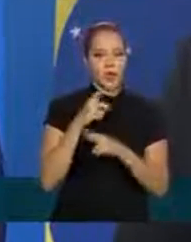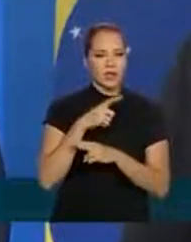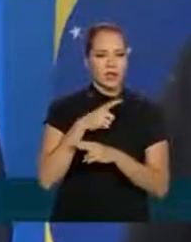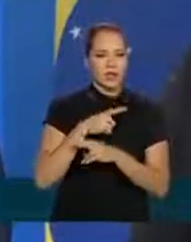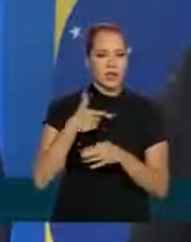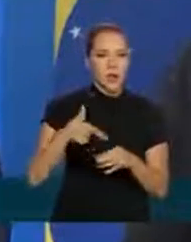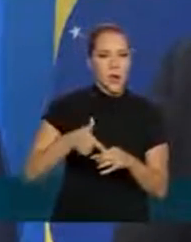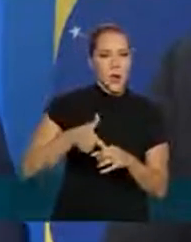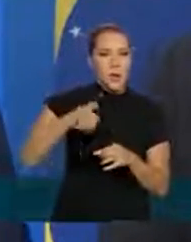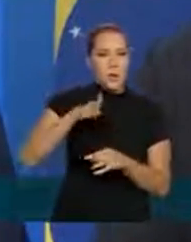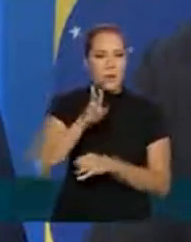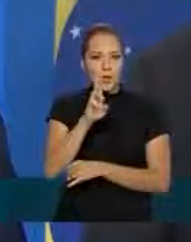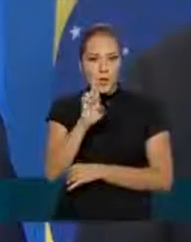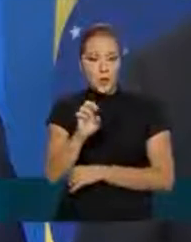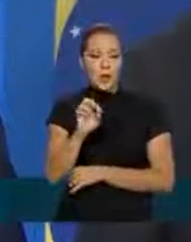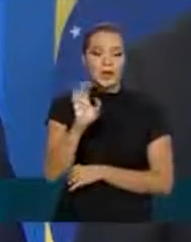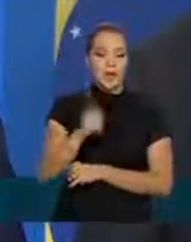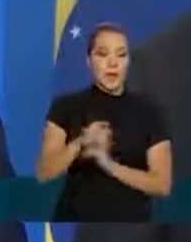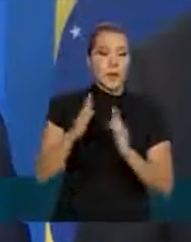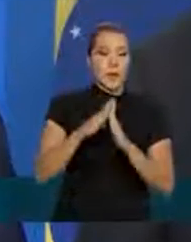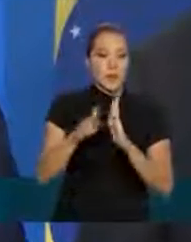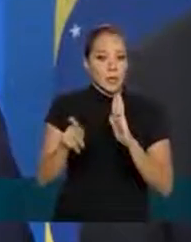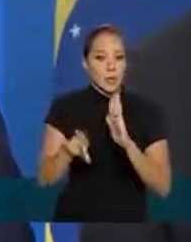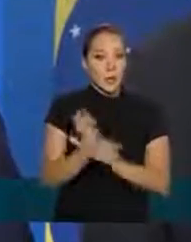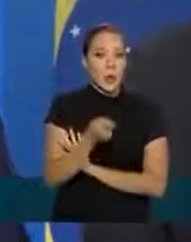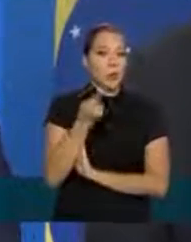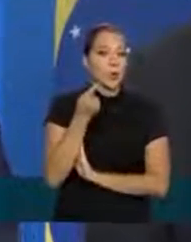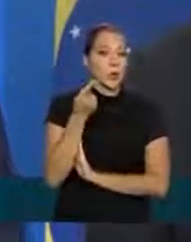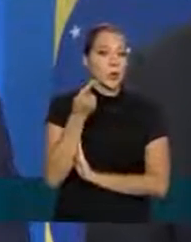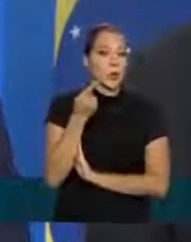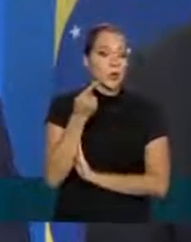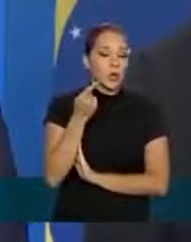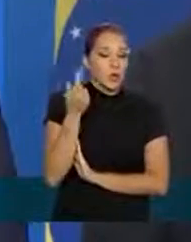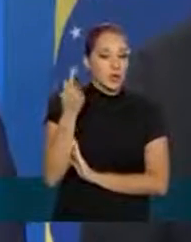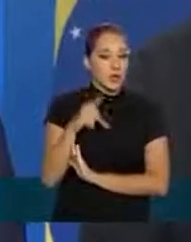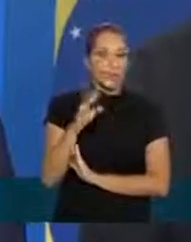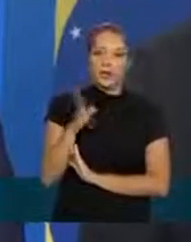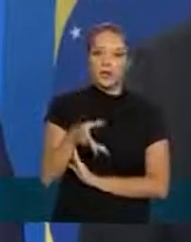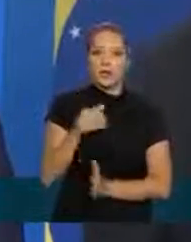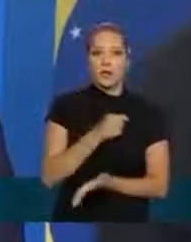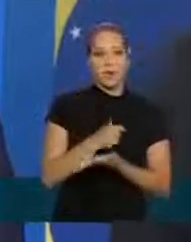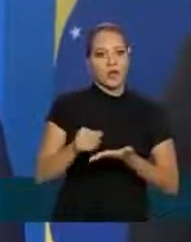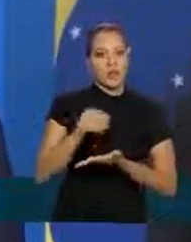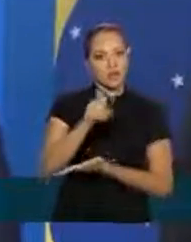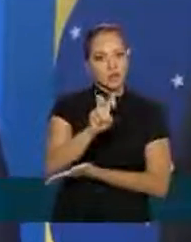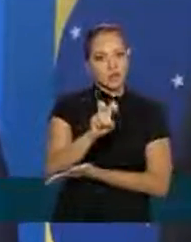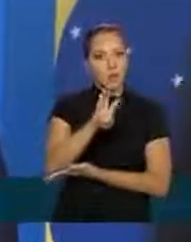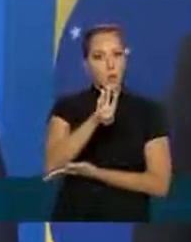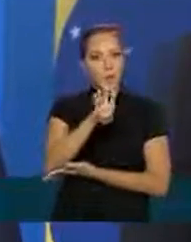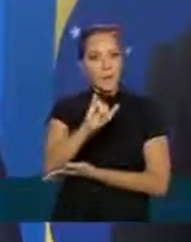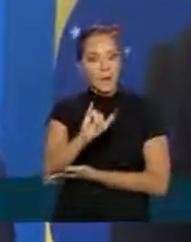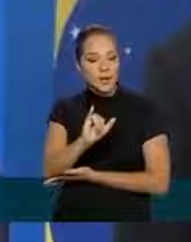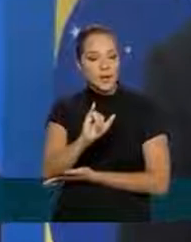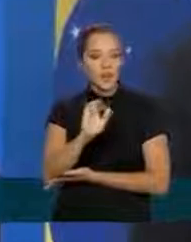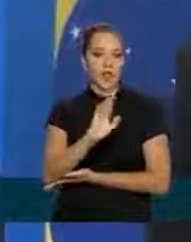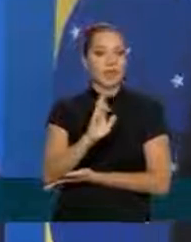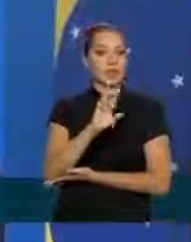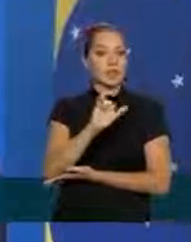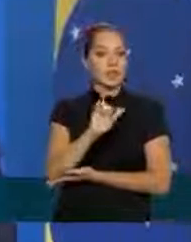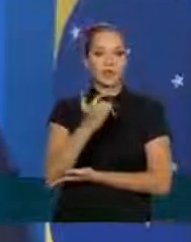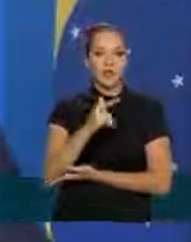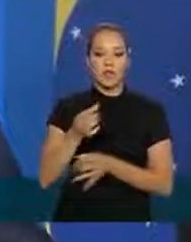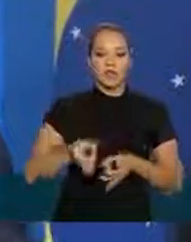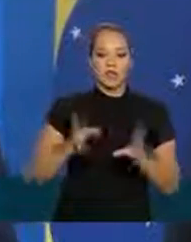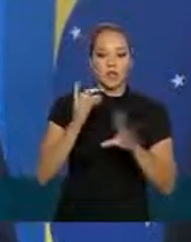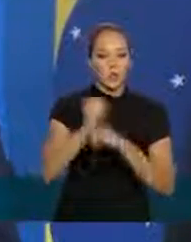da Petrobras como seu patrimônio líquido só aí a gente ia perder 5 bilhões de reais se não tivesse vendido ano passado